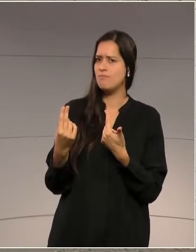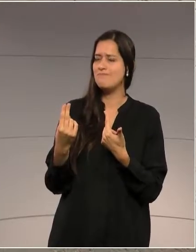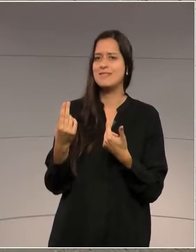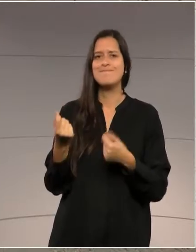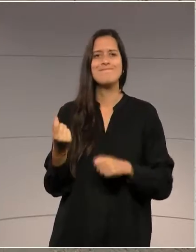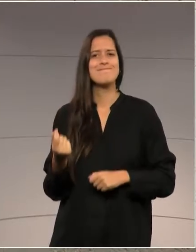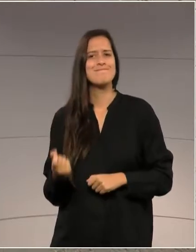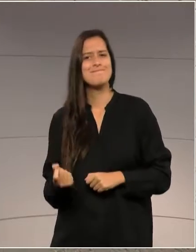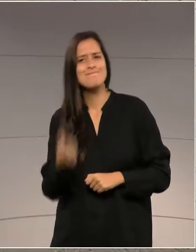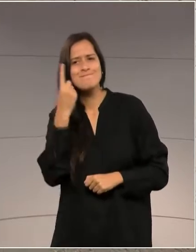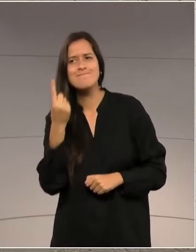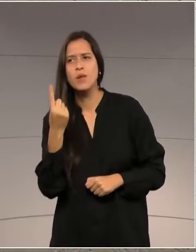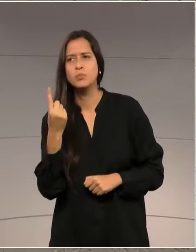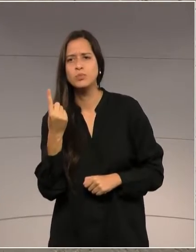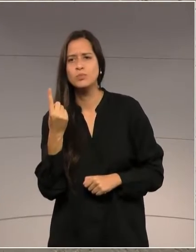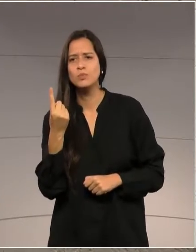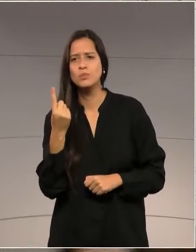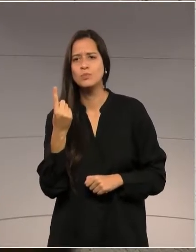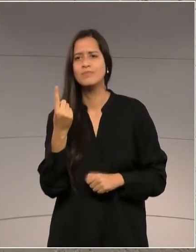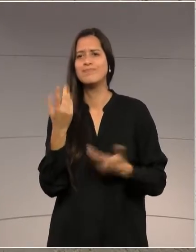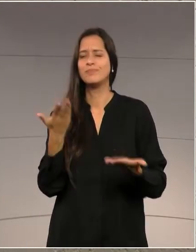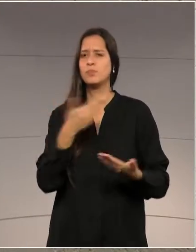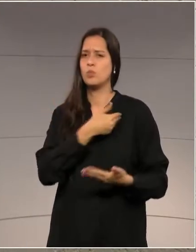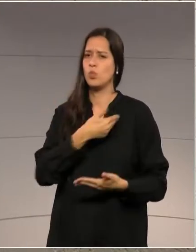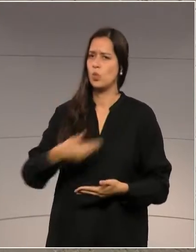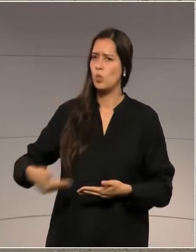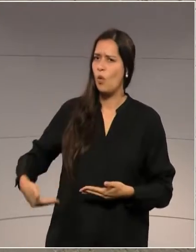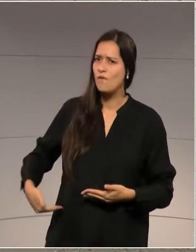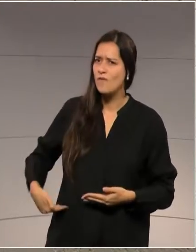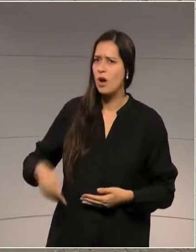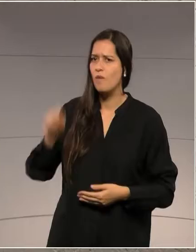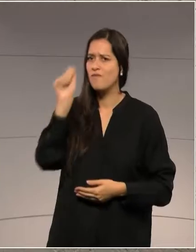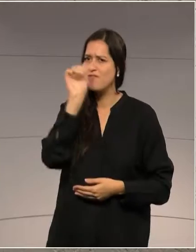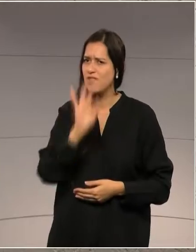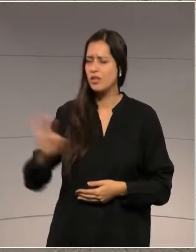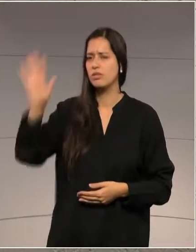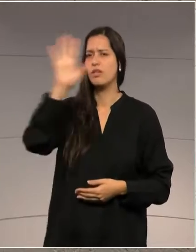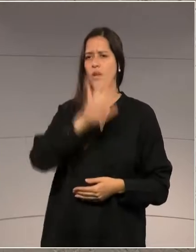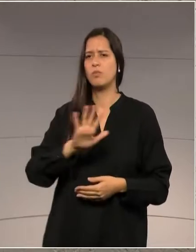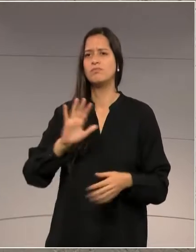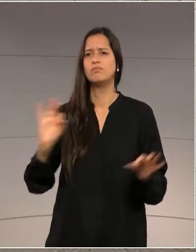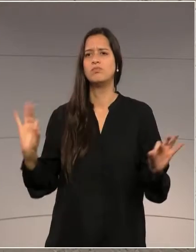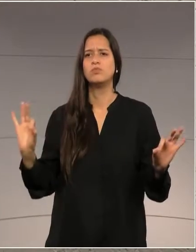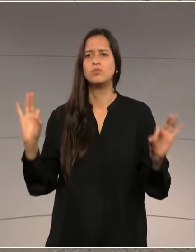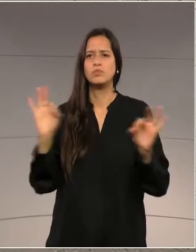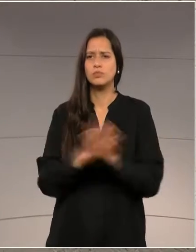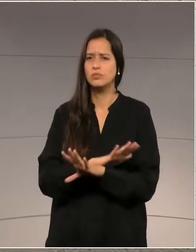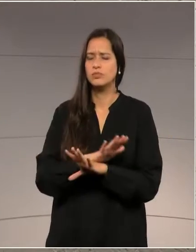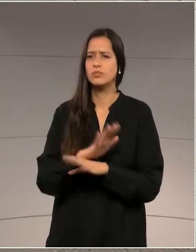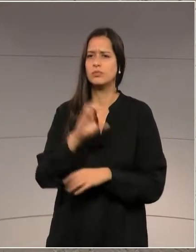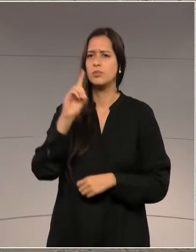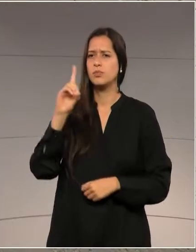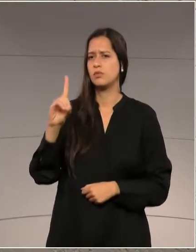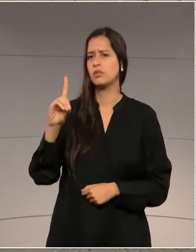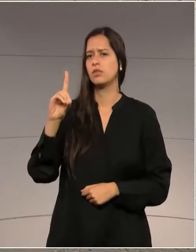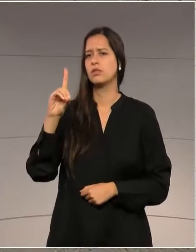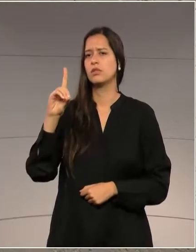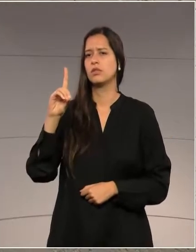federal, através de medida provisória, que queria acabar com o DPVAT. É um absurdo.